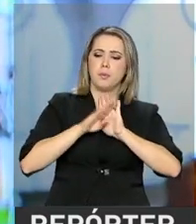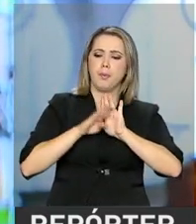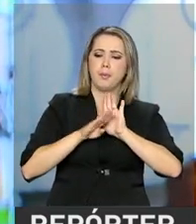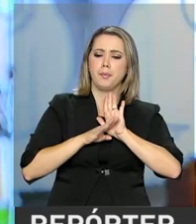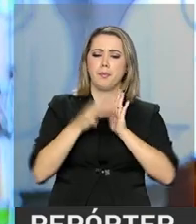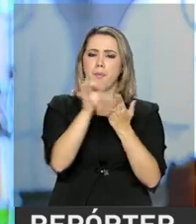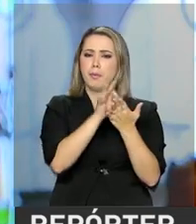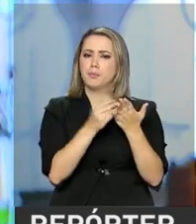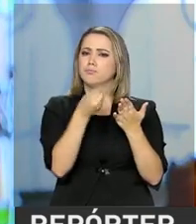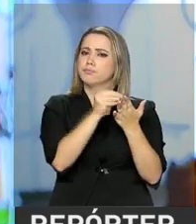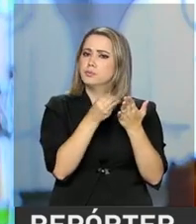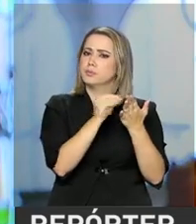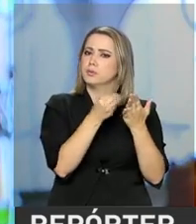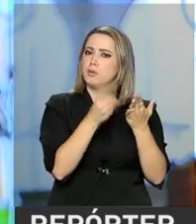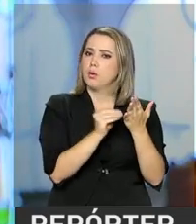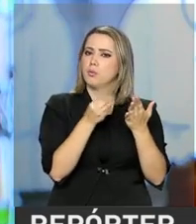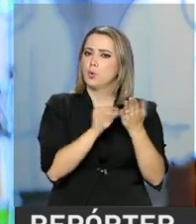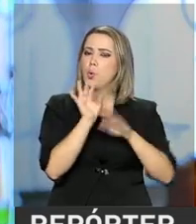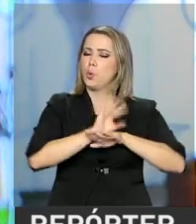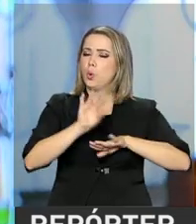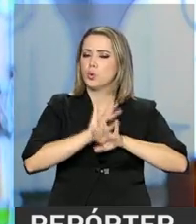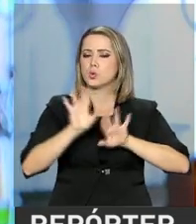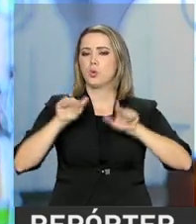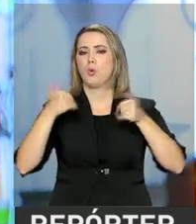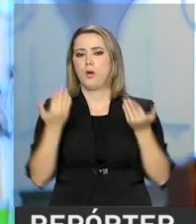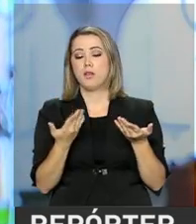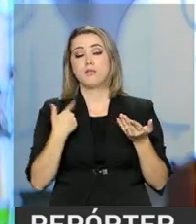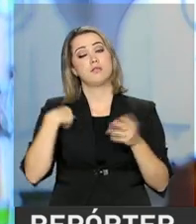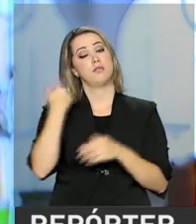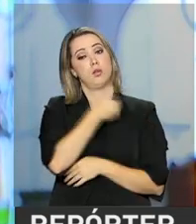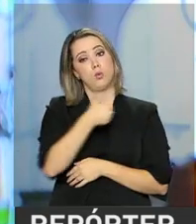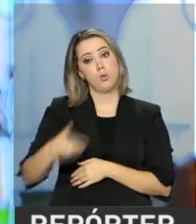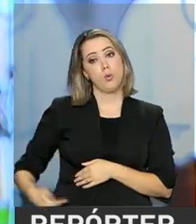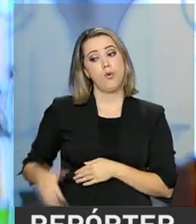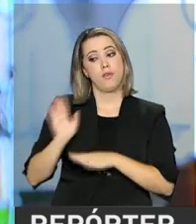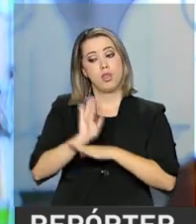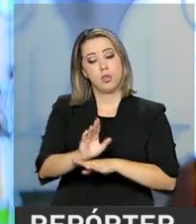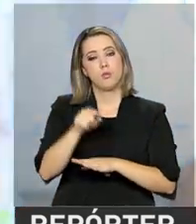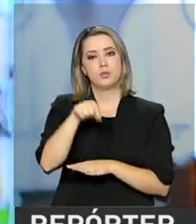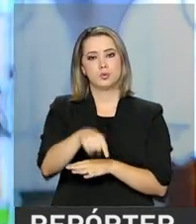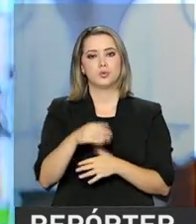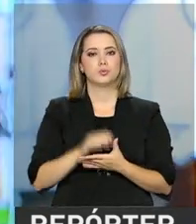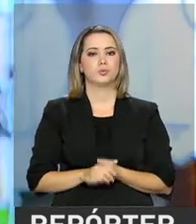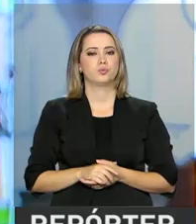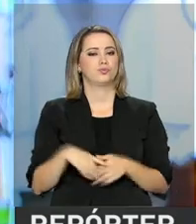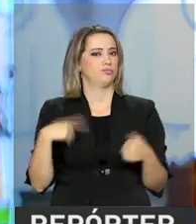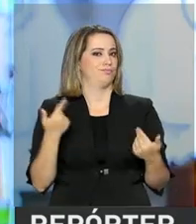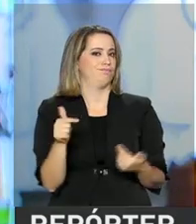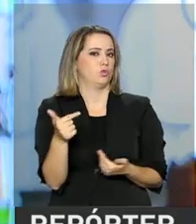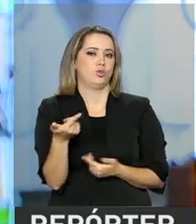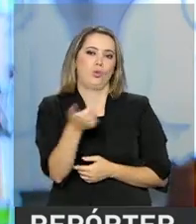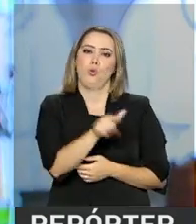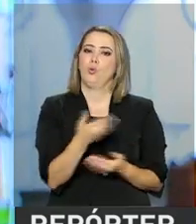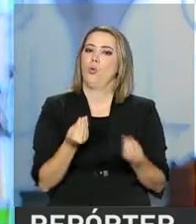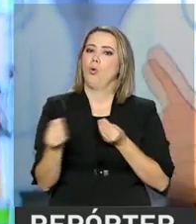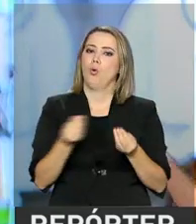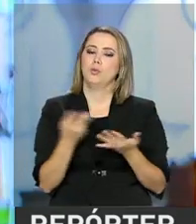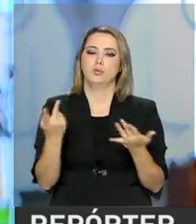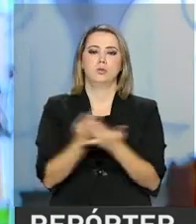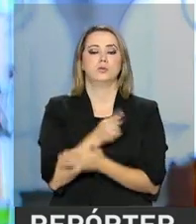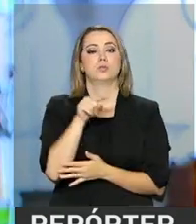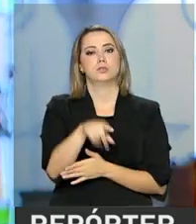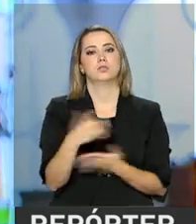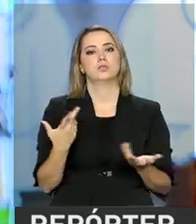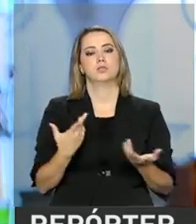atividades, e essas atividades são custeadas, né? Por essa verba do ponto de cultura. De outra maneira, gente não conseguiria realizar